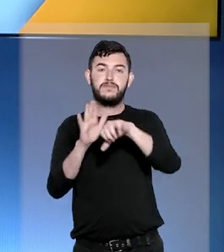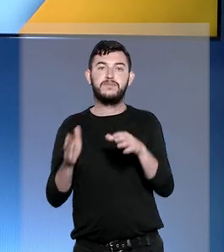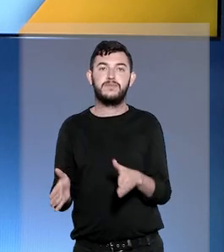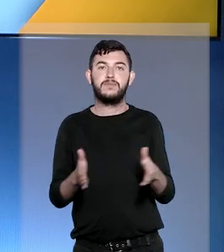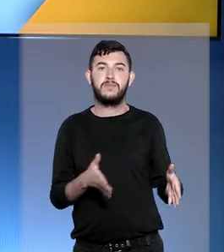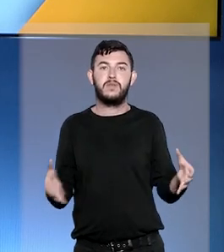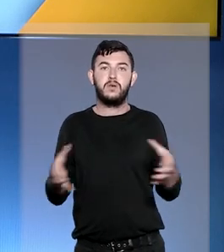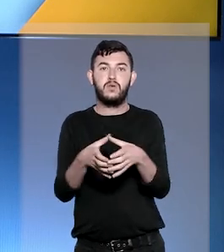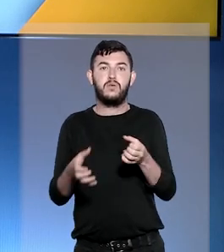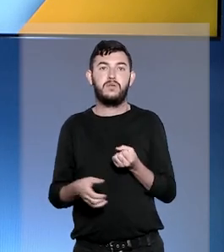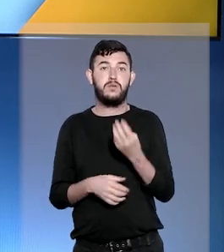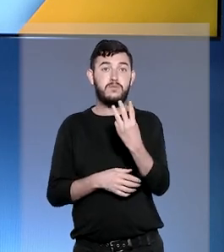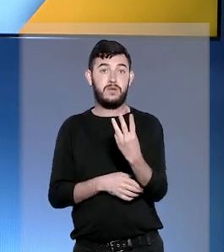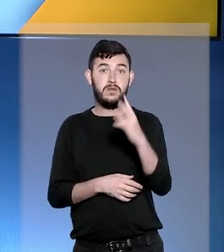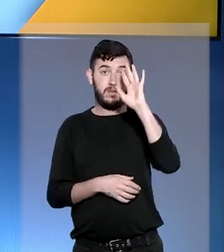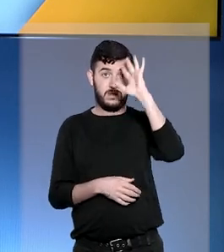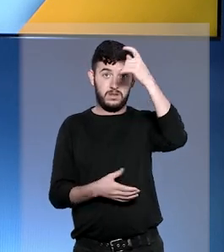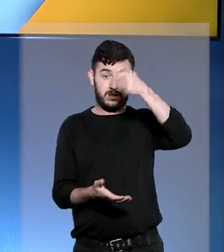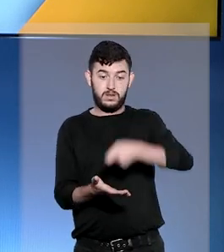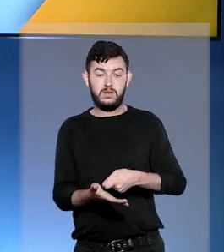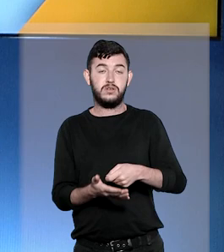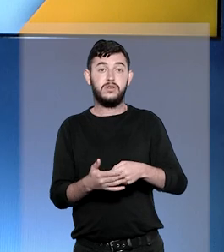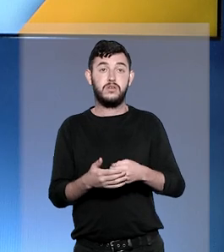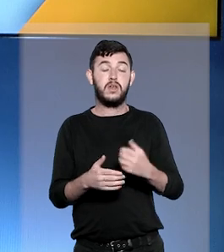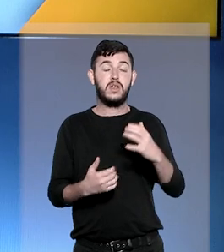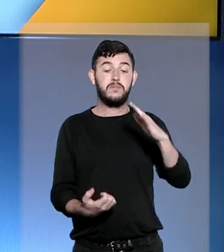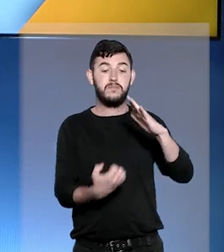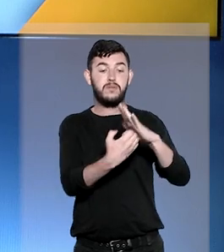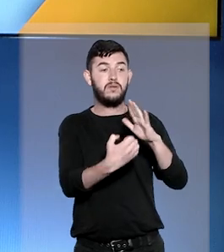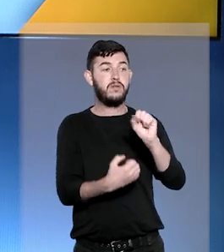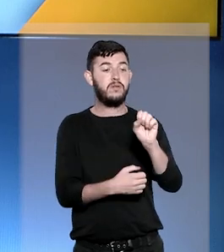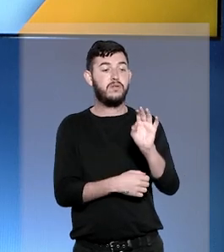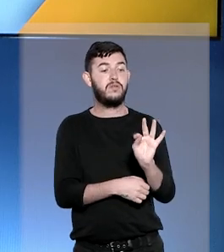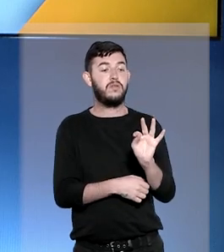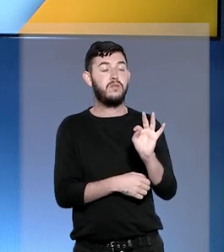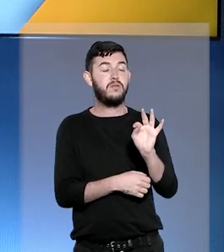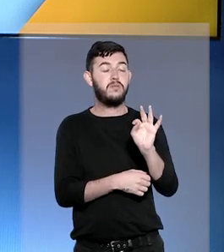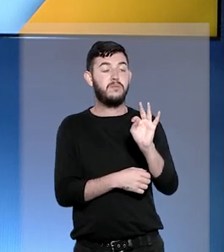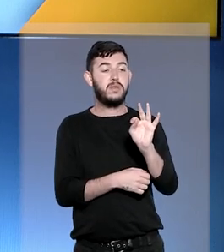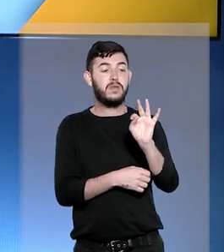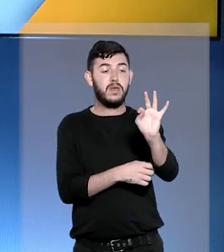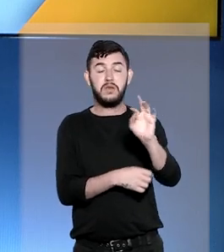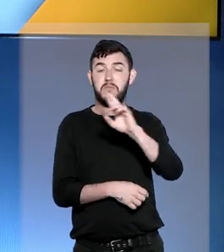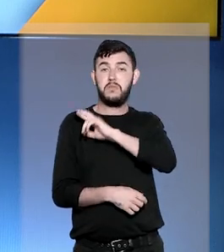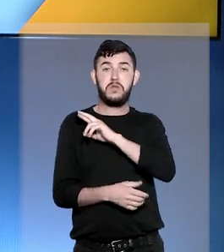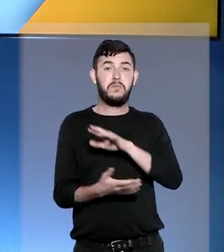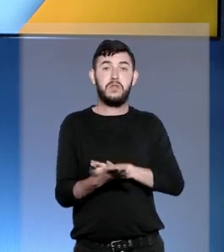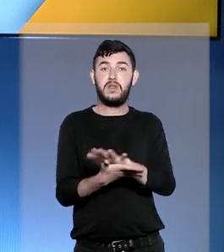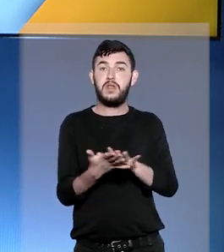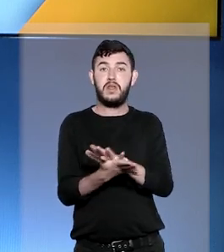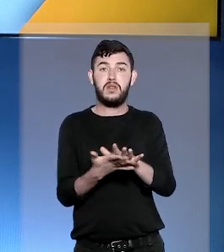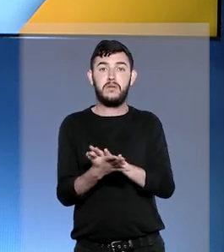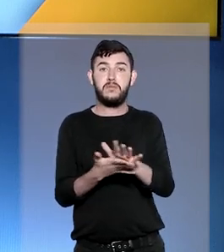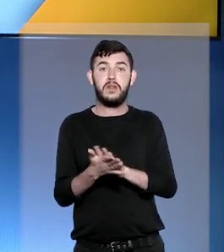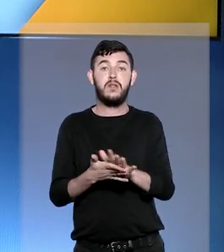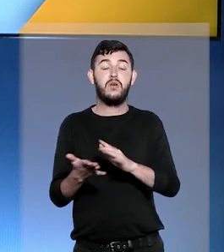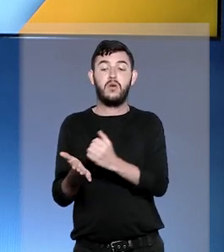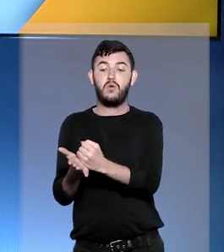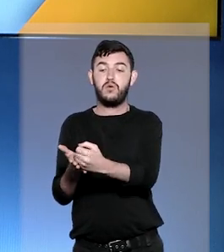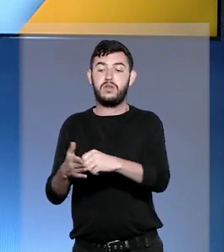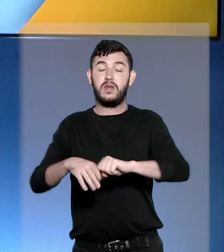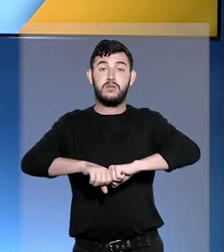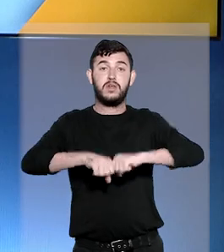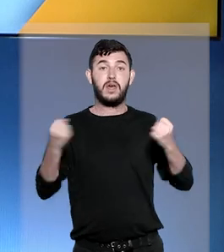terceira turma decidiu que o SBT não deve ser responsabilizado pela quebra de contrato do humorista e apresentador